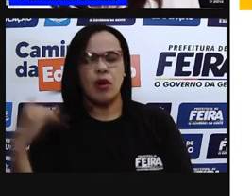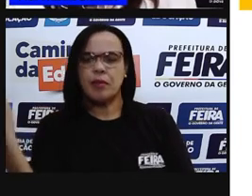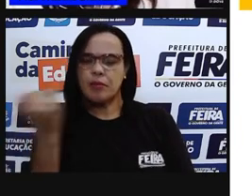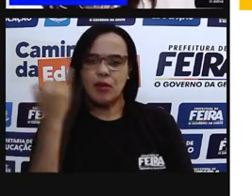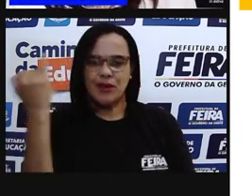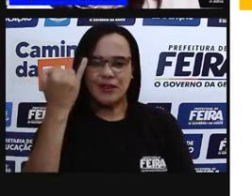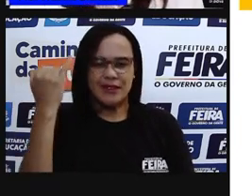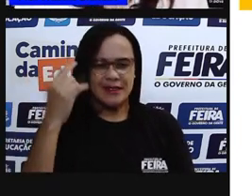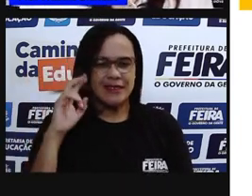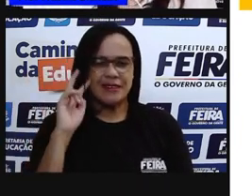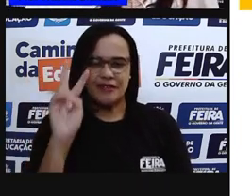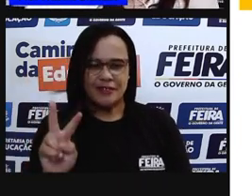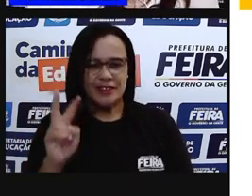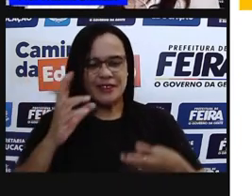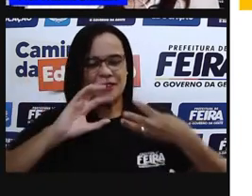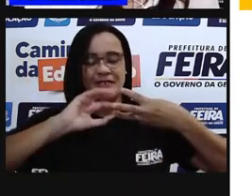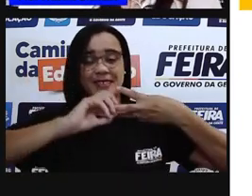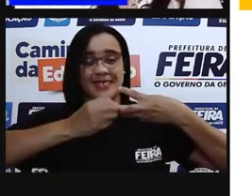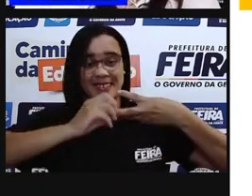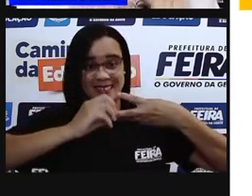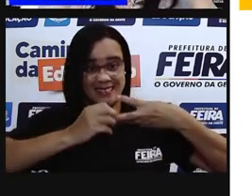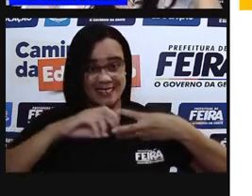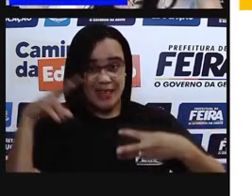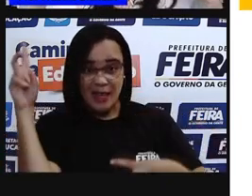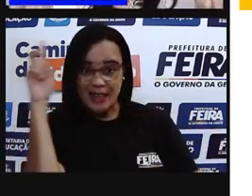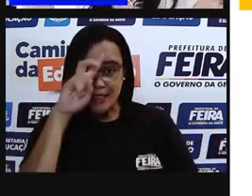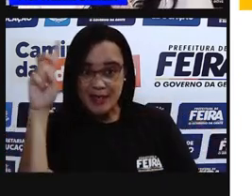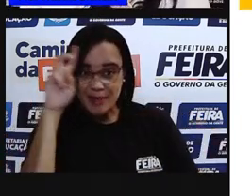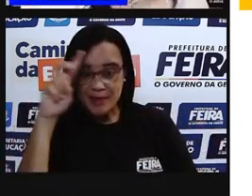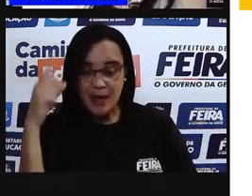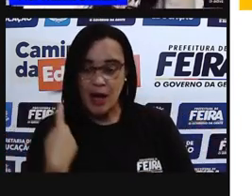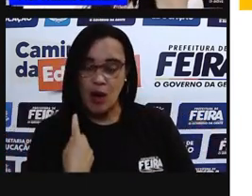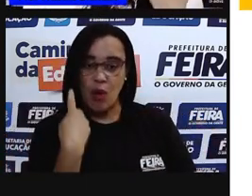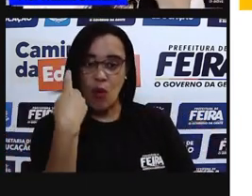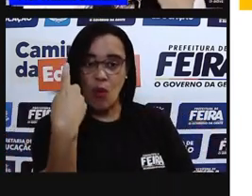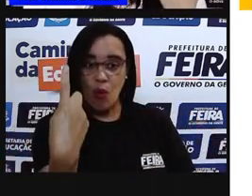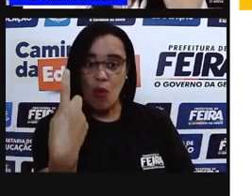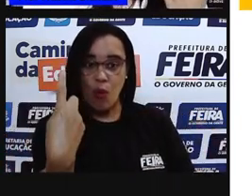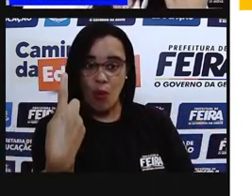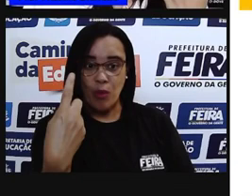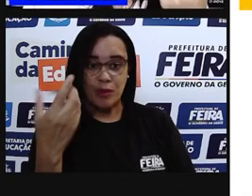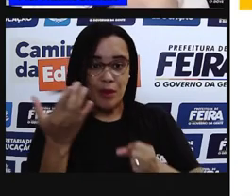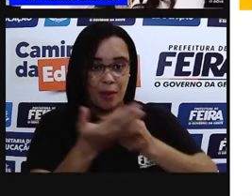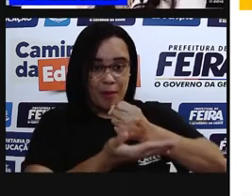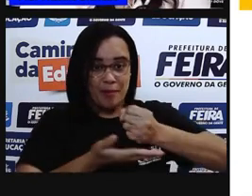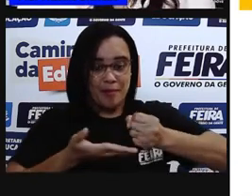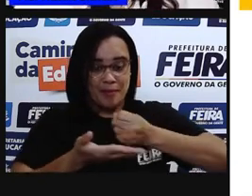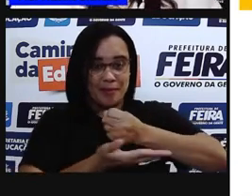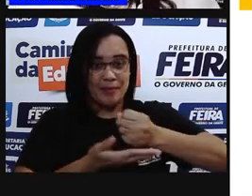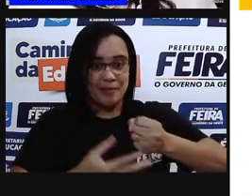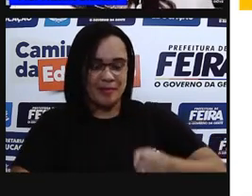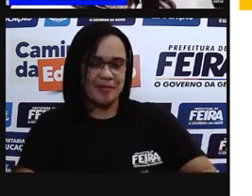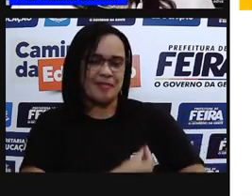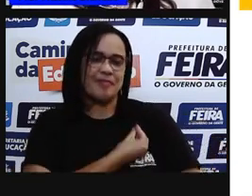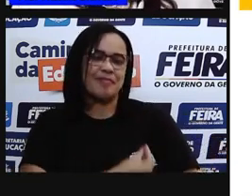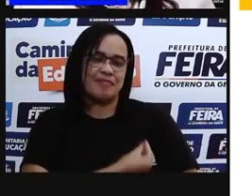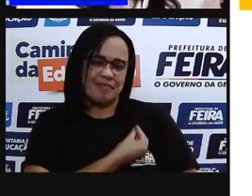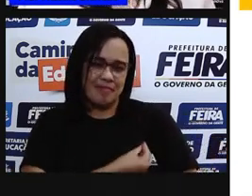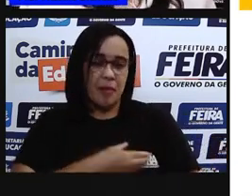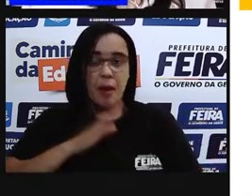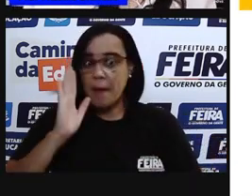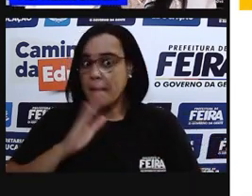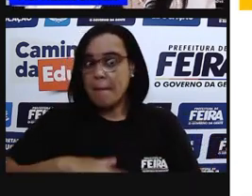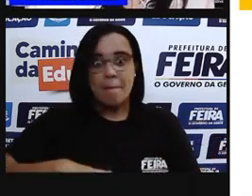célula. E o que que é a célula? A unidade básica essencial